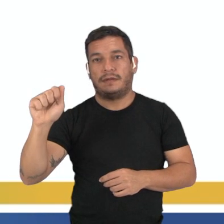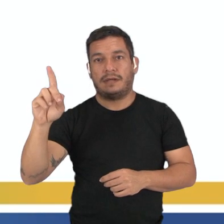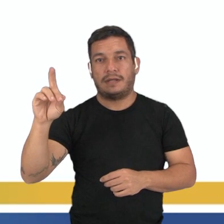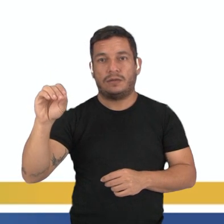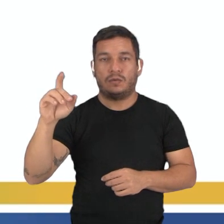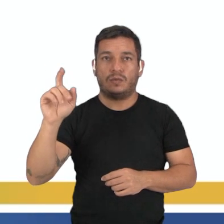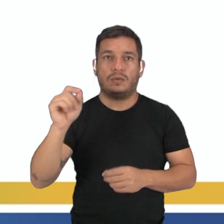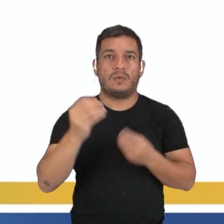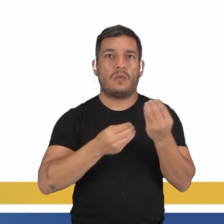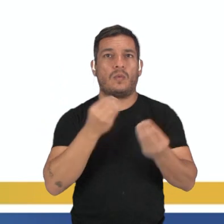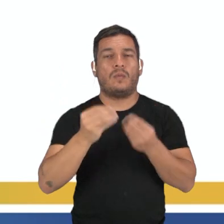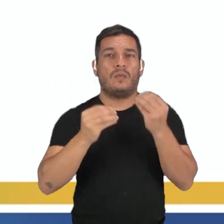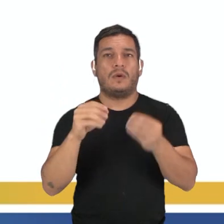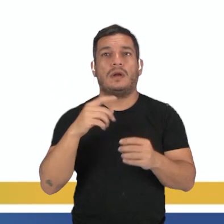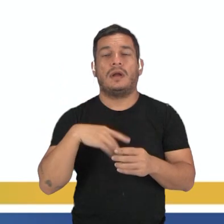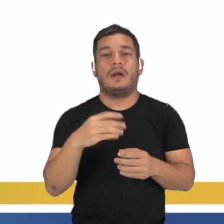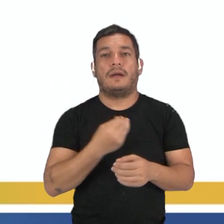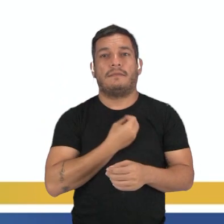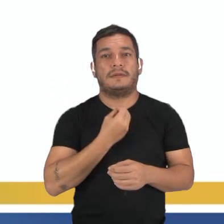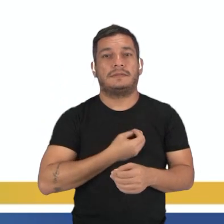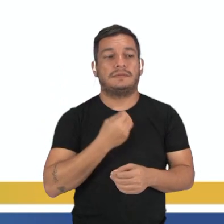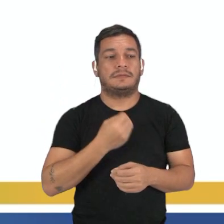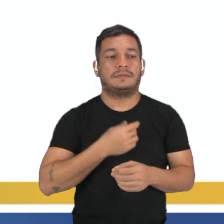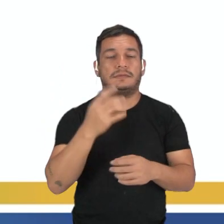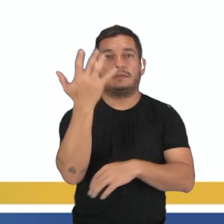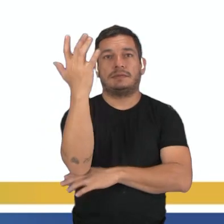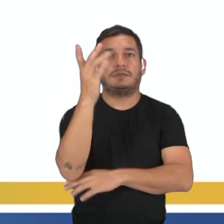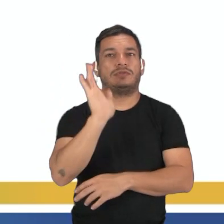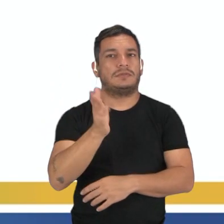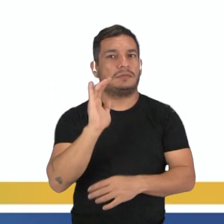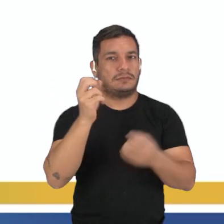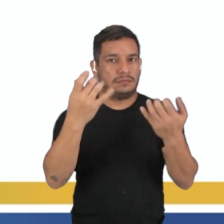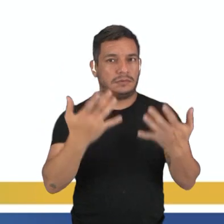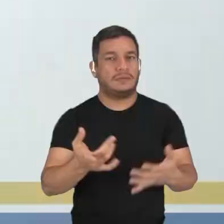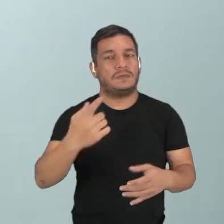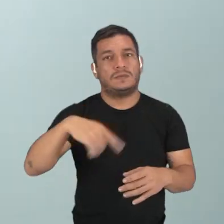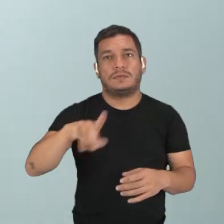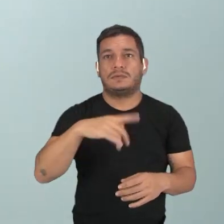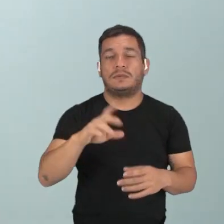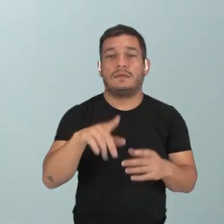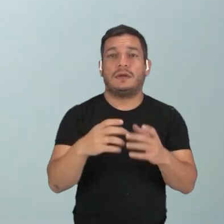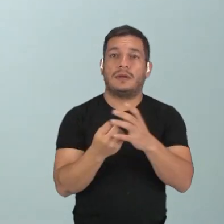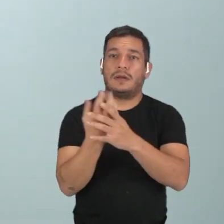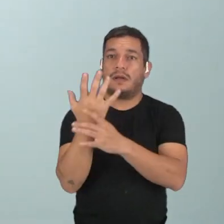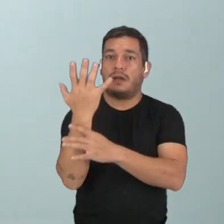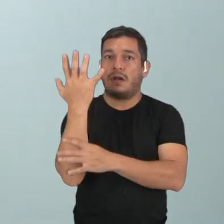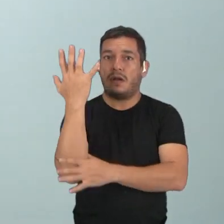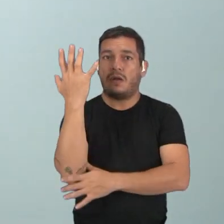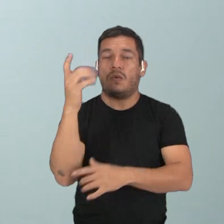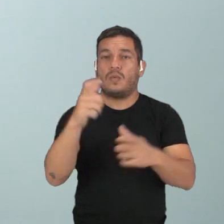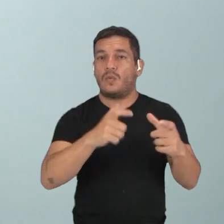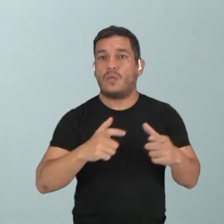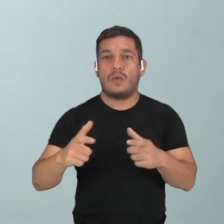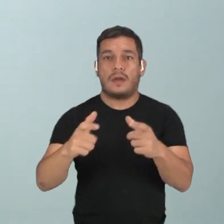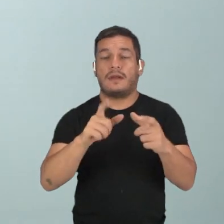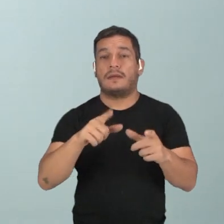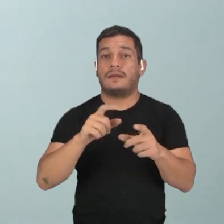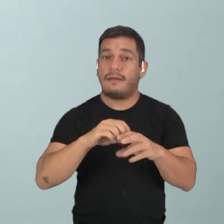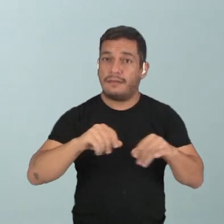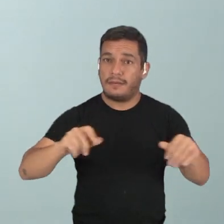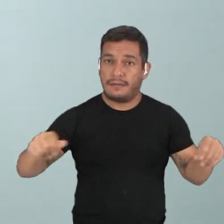E aí, como é que é o habitat dessas plantas? Eu até já falei um pouquinho para vocês, né? Geralmente vão crescer sobre um ambiente que seja